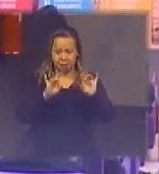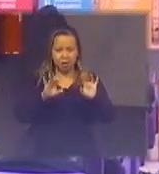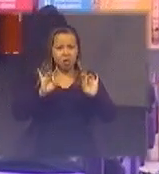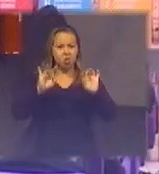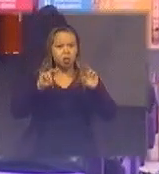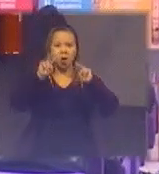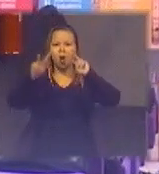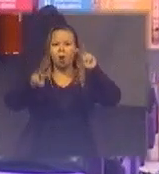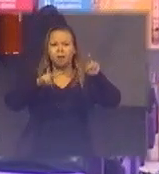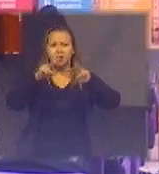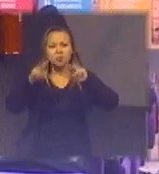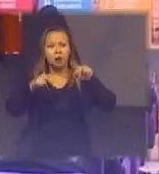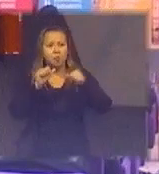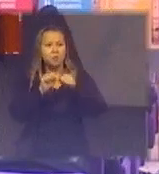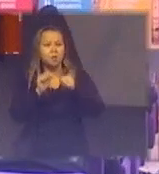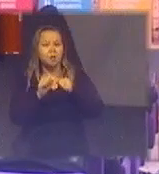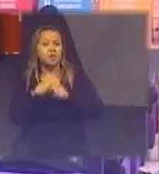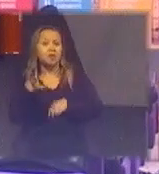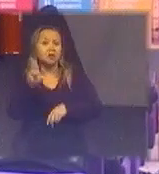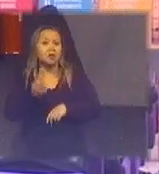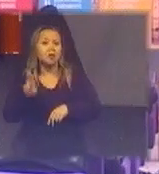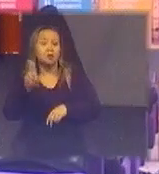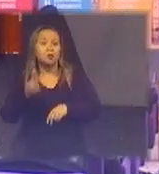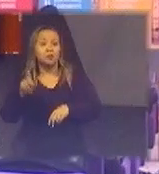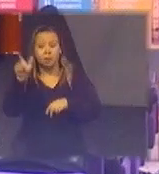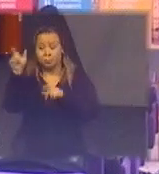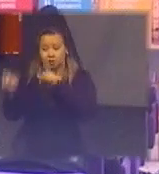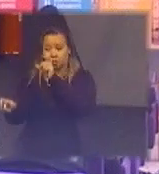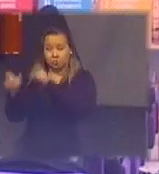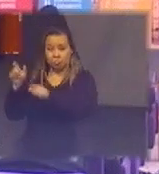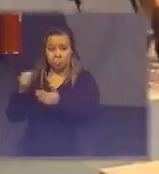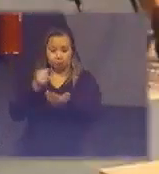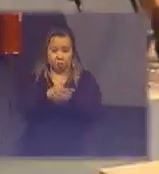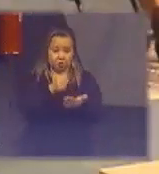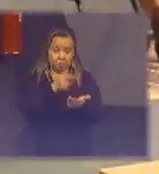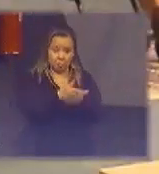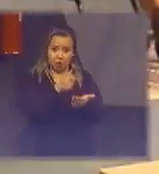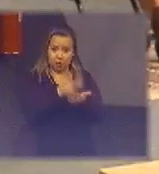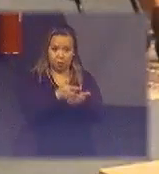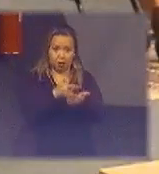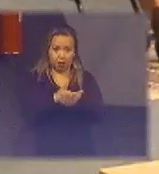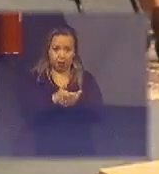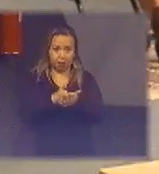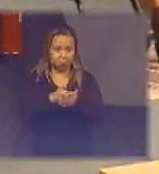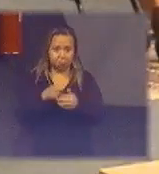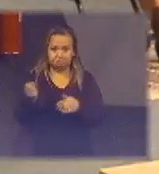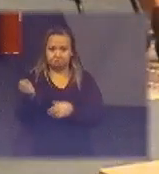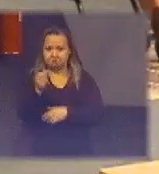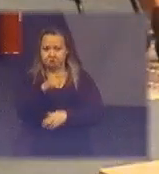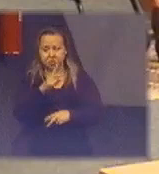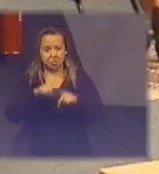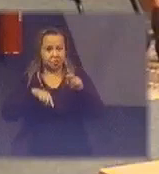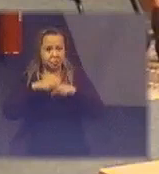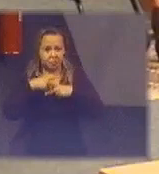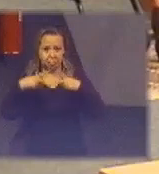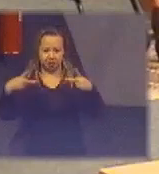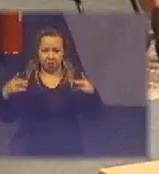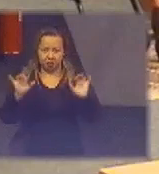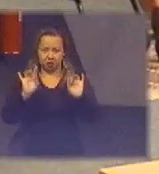para poder fazer o consumidor querer trocar o seu equipamento apesar de que vai ter o mesmo desempenho do ponto de vista falando mais de processamentos agora